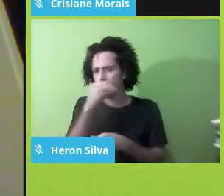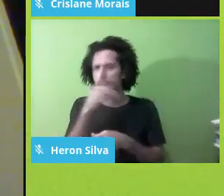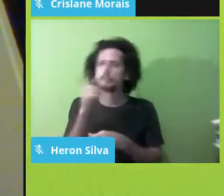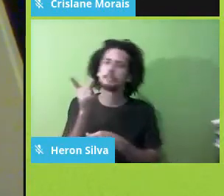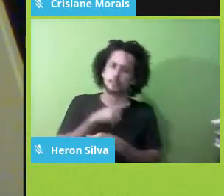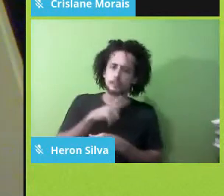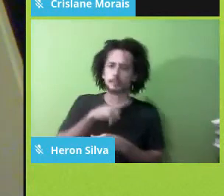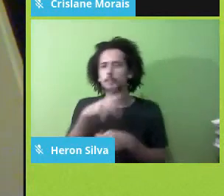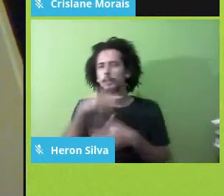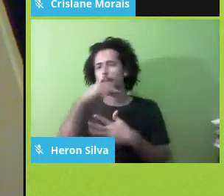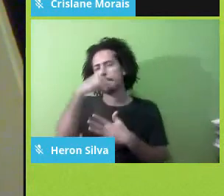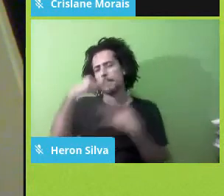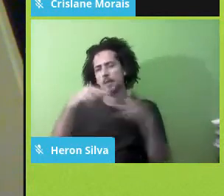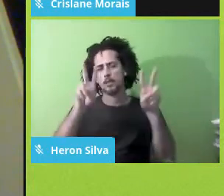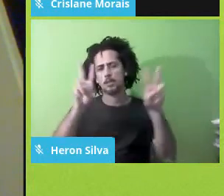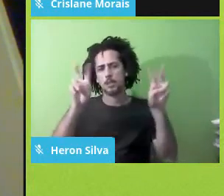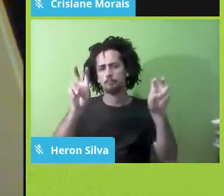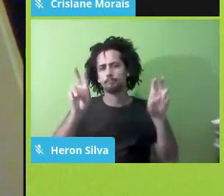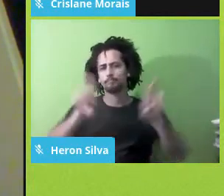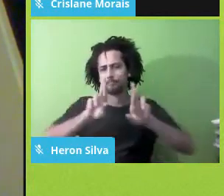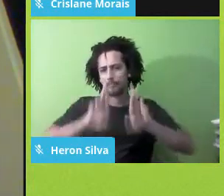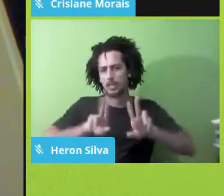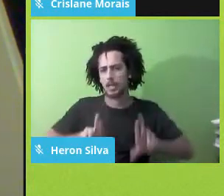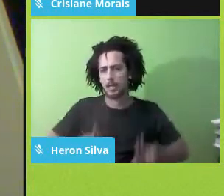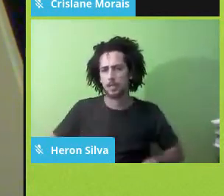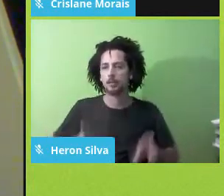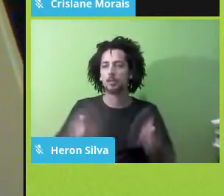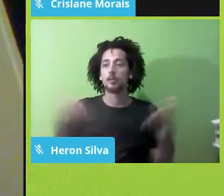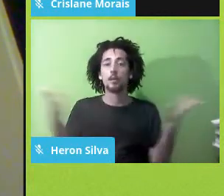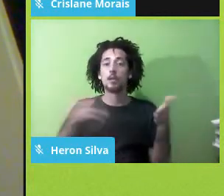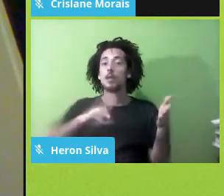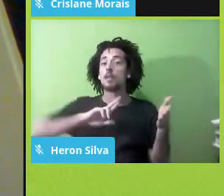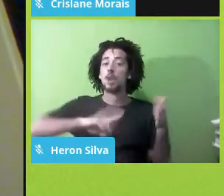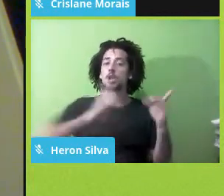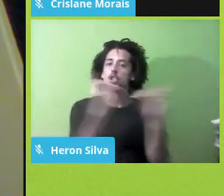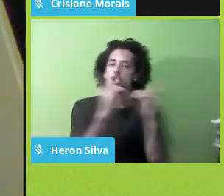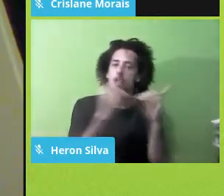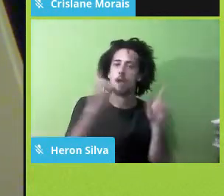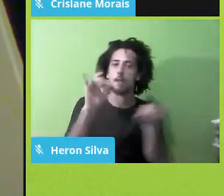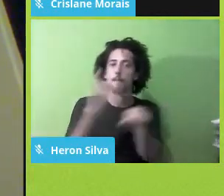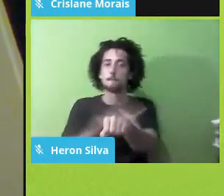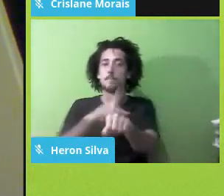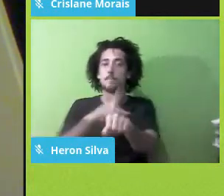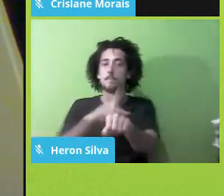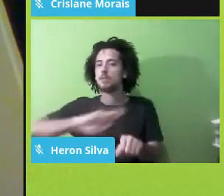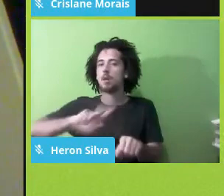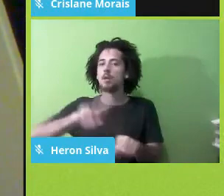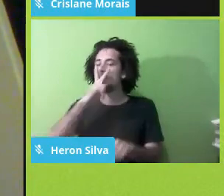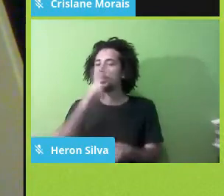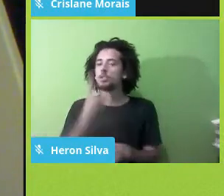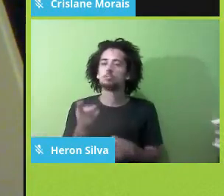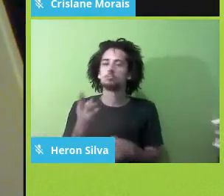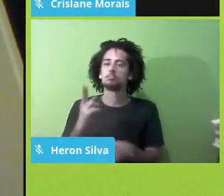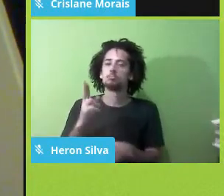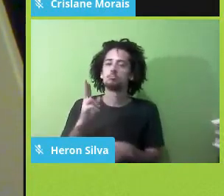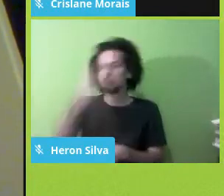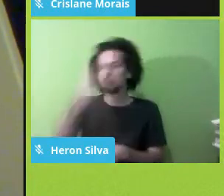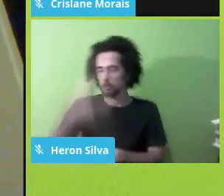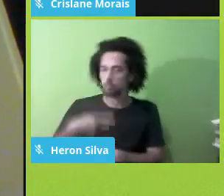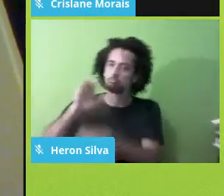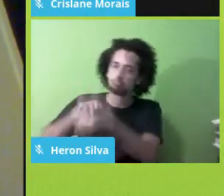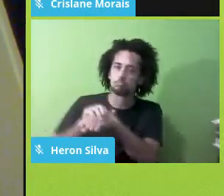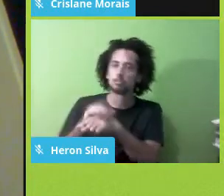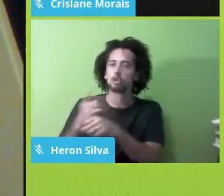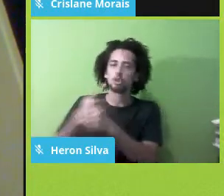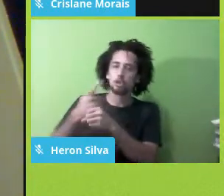só, eu não digo nem em termos didáticos pedagógicos, mas autonomia orçamentária, financeira, de gestão,